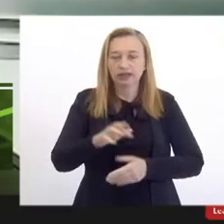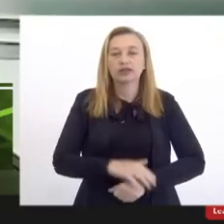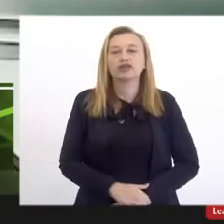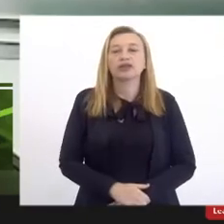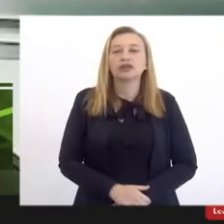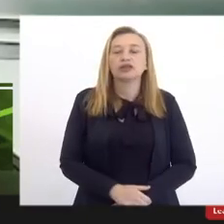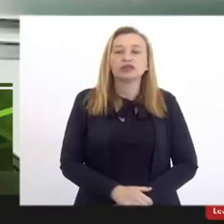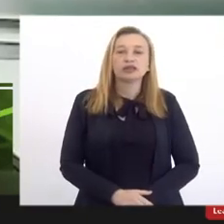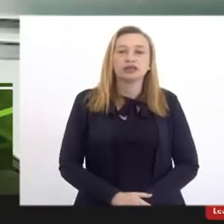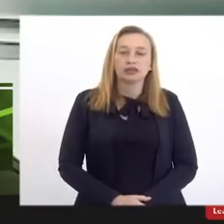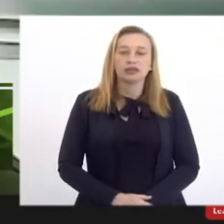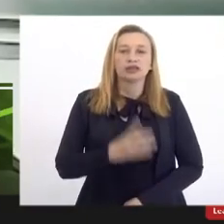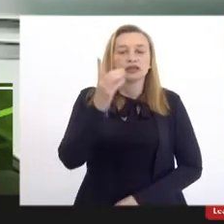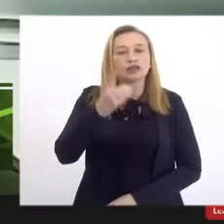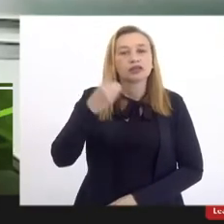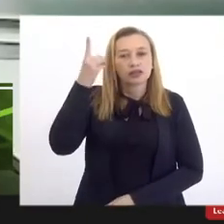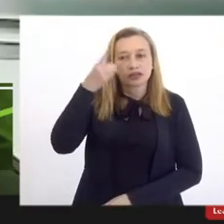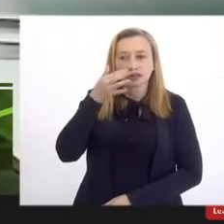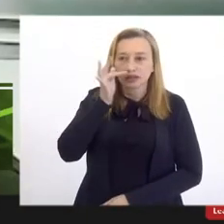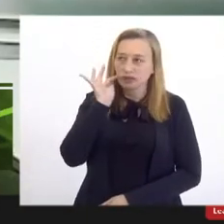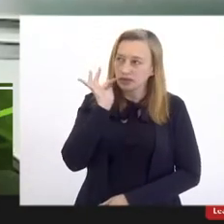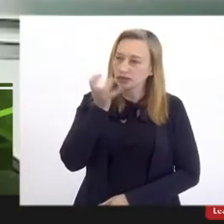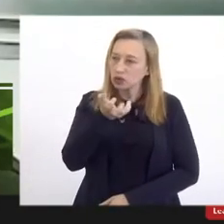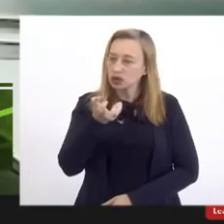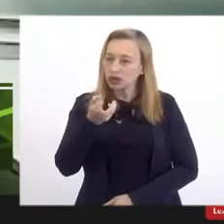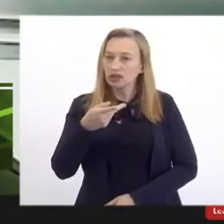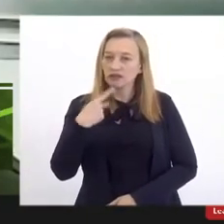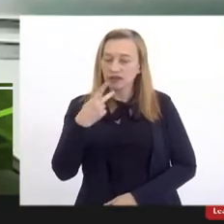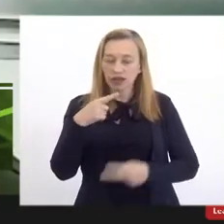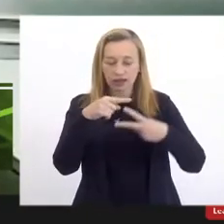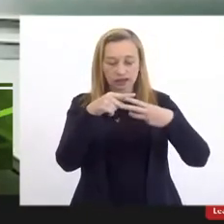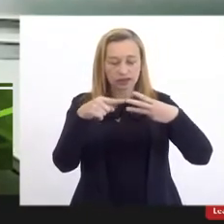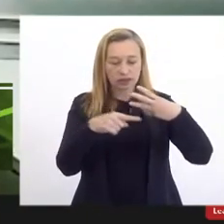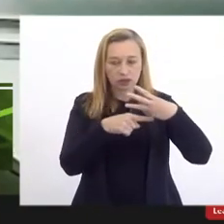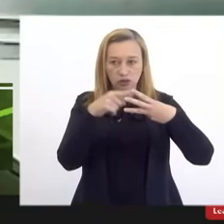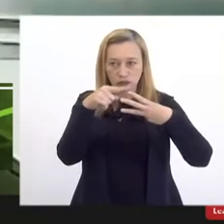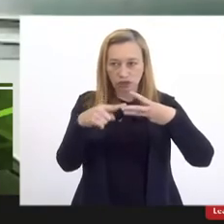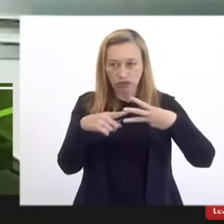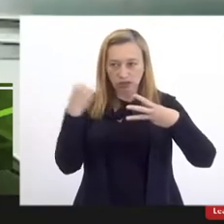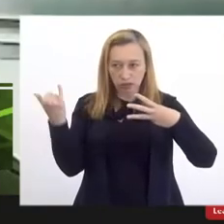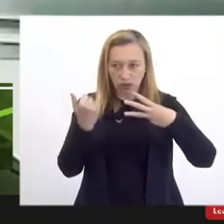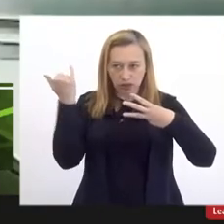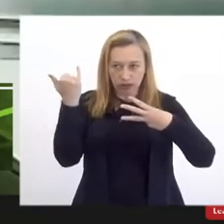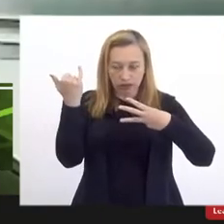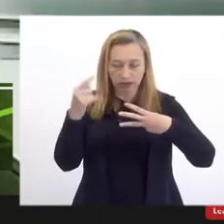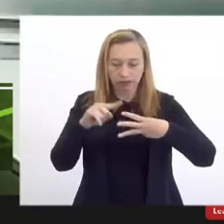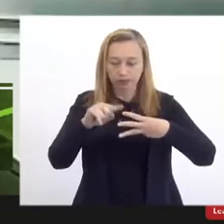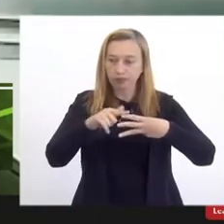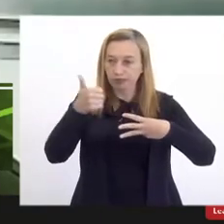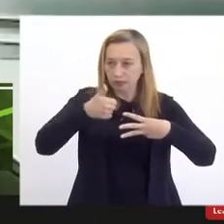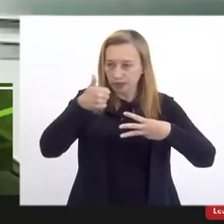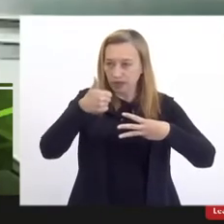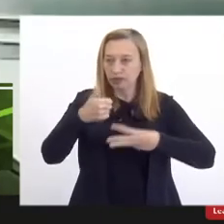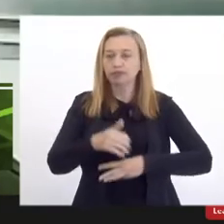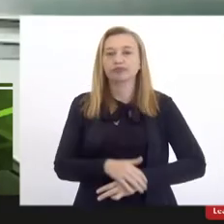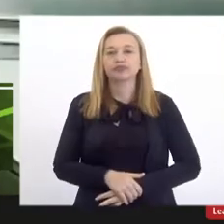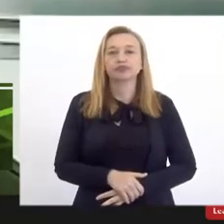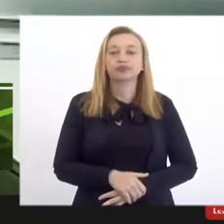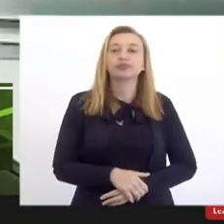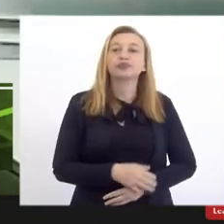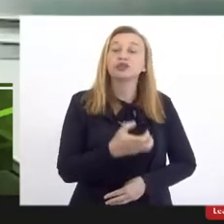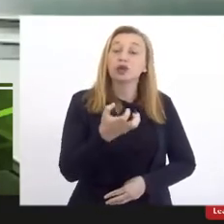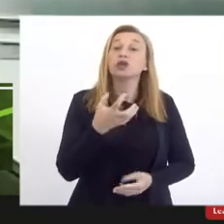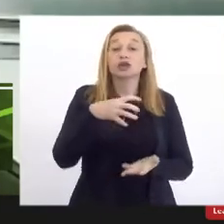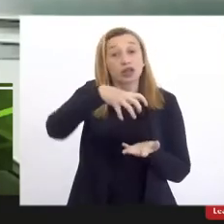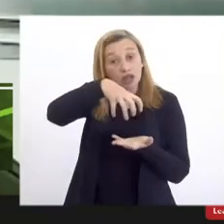Queria, deputado Serafim, fazer aqui três aspectos. Primeiro, eu queria